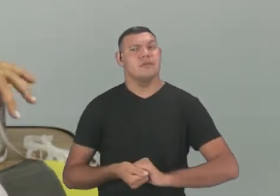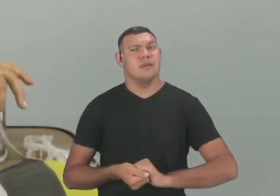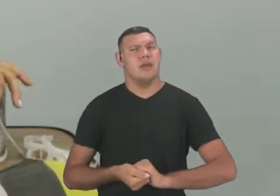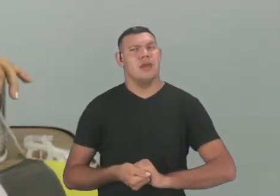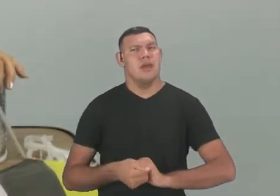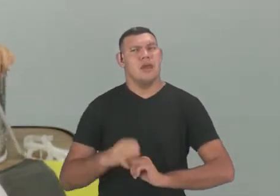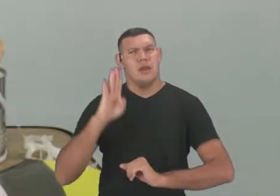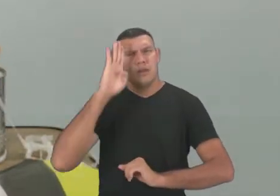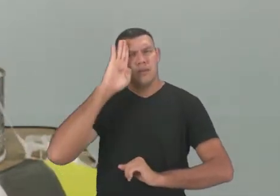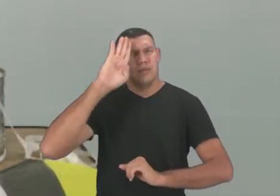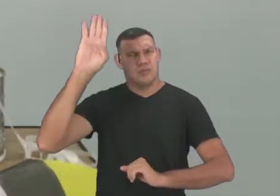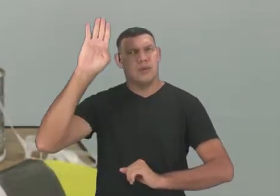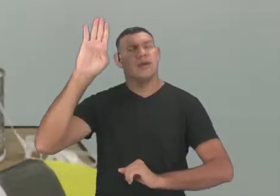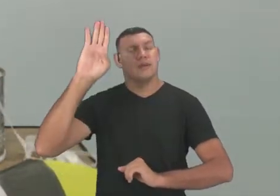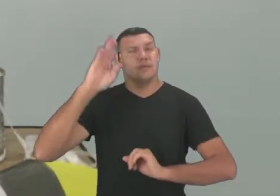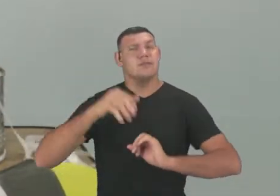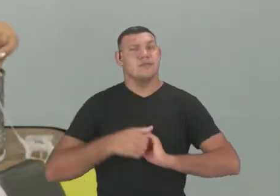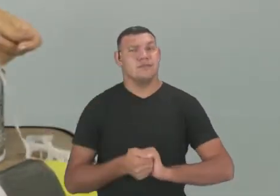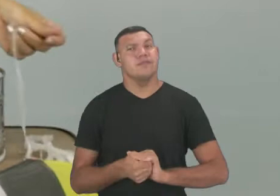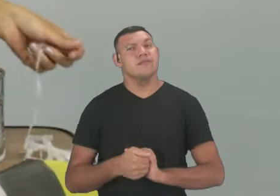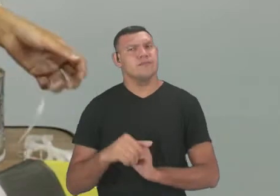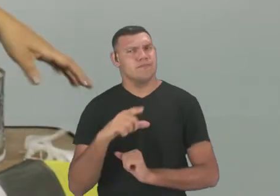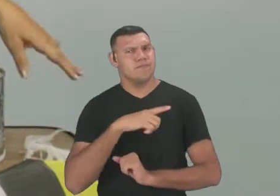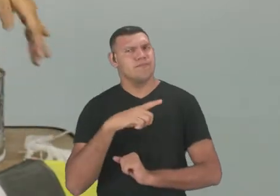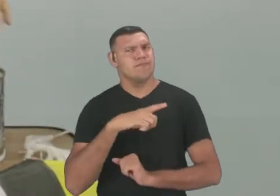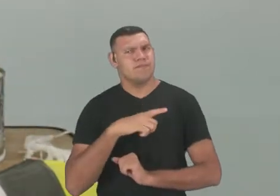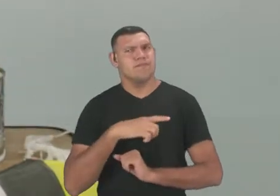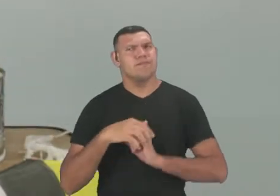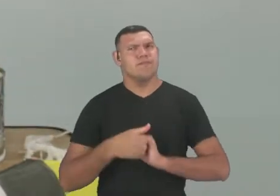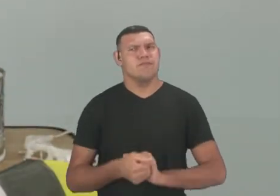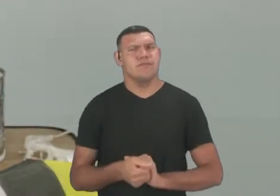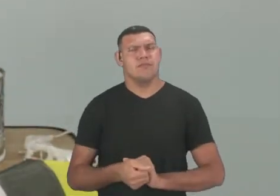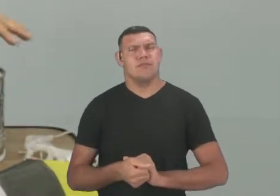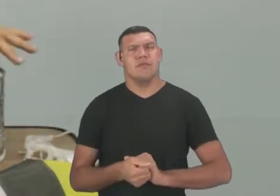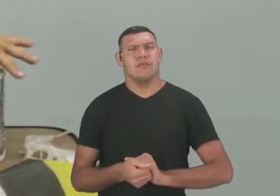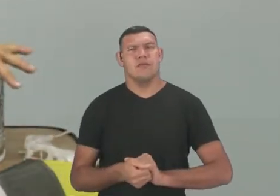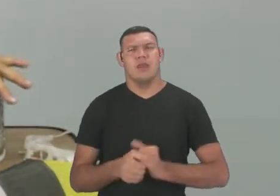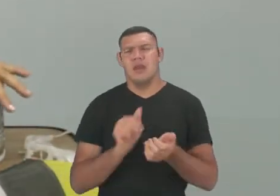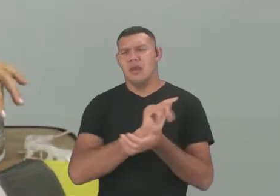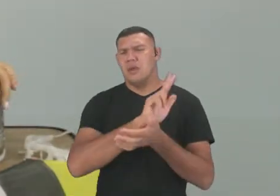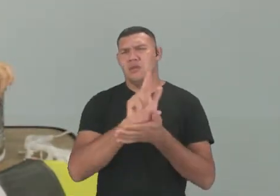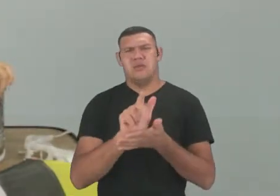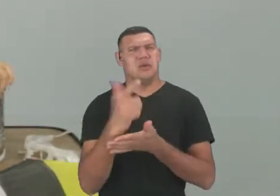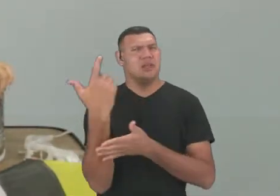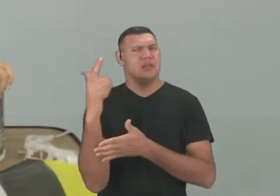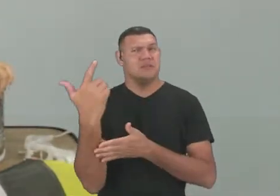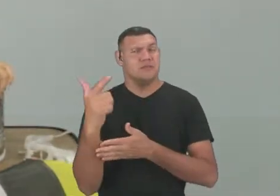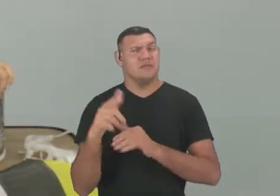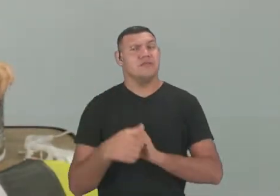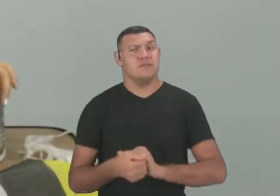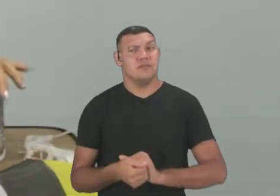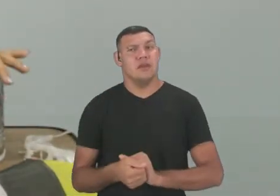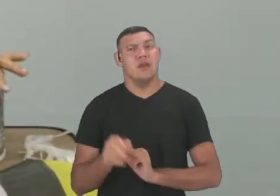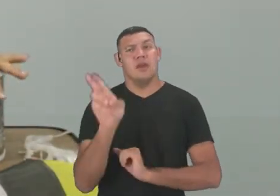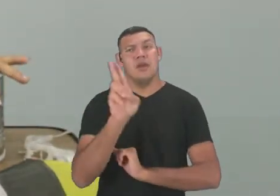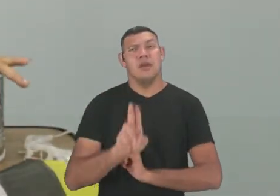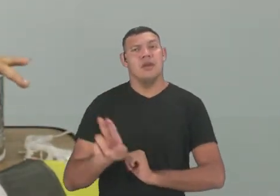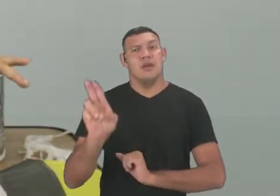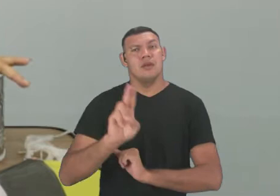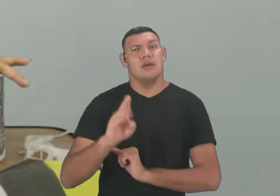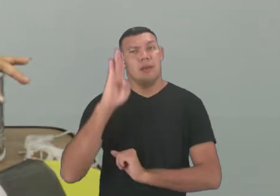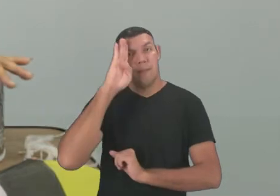priorizados, ou seja, os brinquedos que existiam, que não tinham variedades que tem hoje, Então, eles eram utilizados